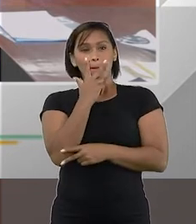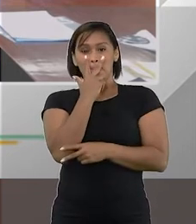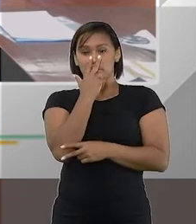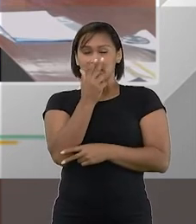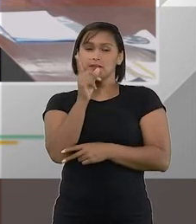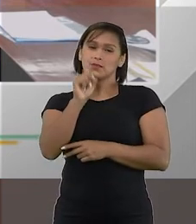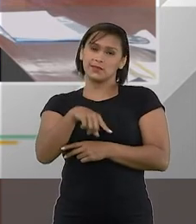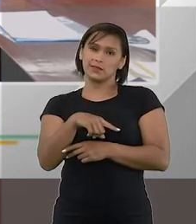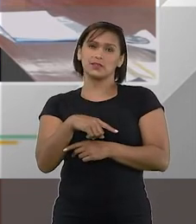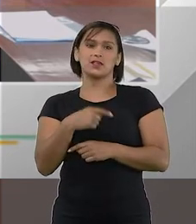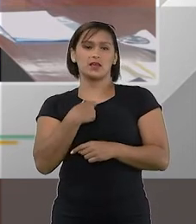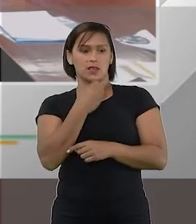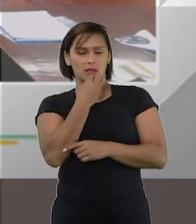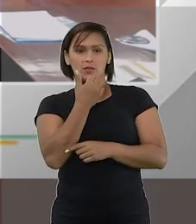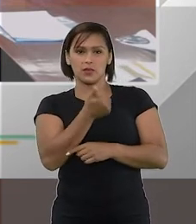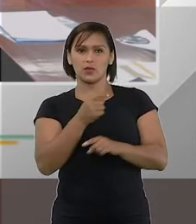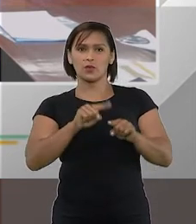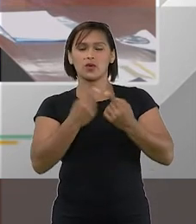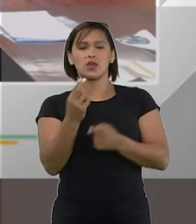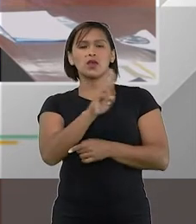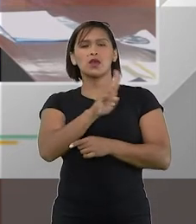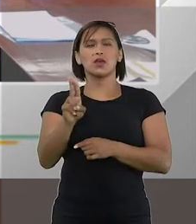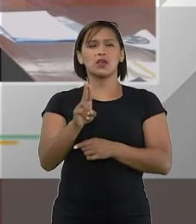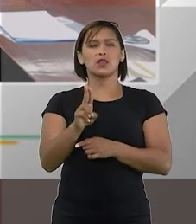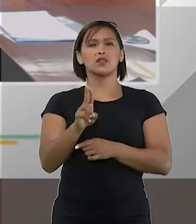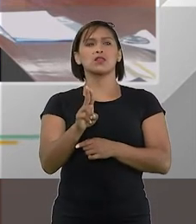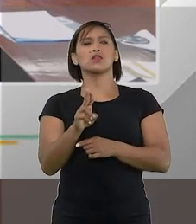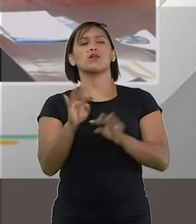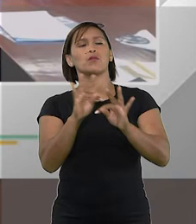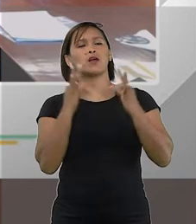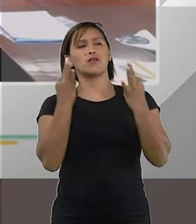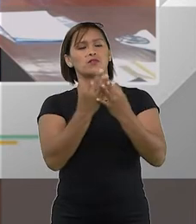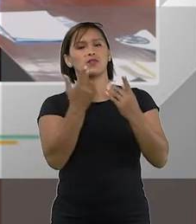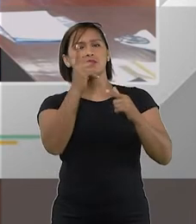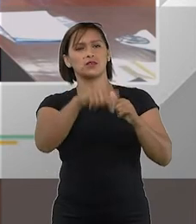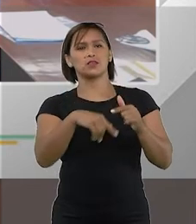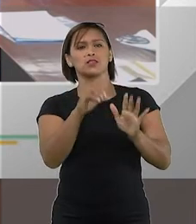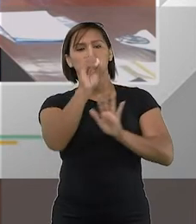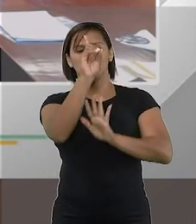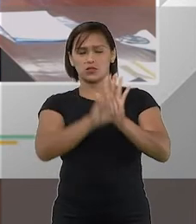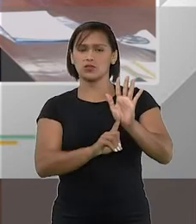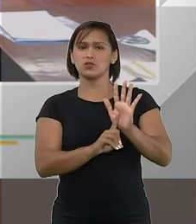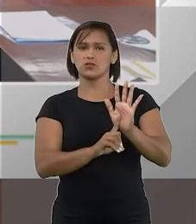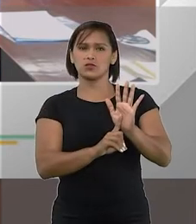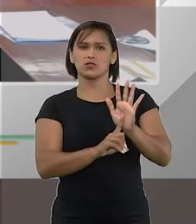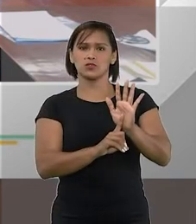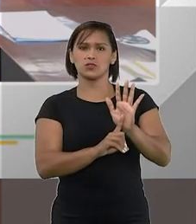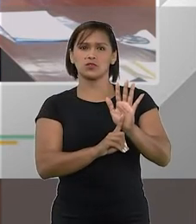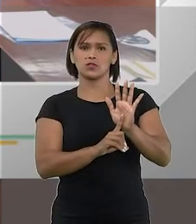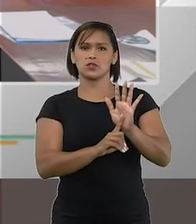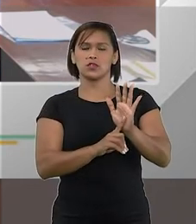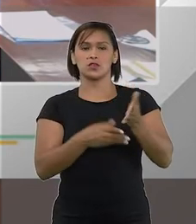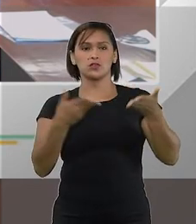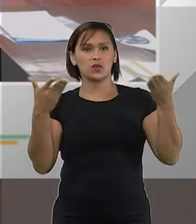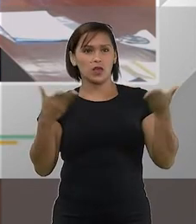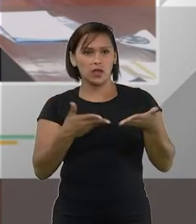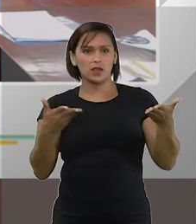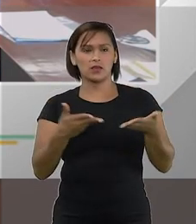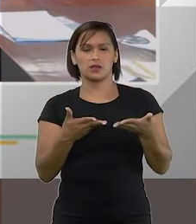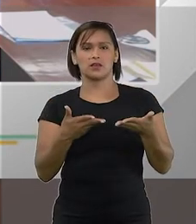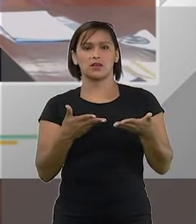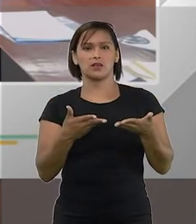parecia que era extremamente salutar em nome da solidariedade da fraternidade que são os direitos que hoje